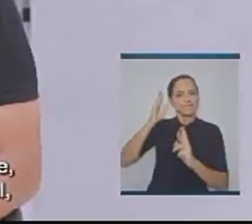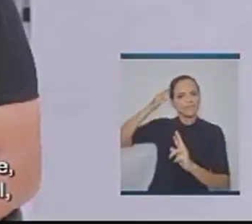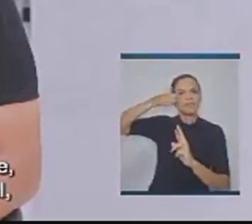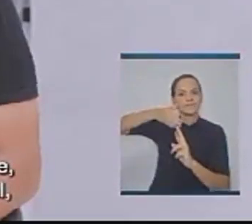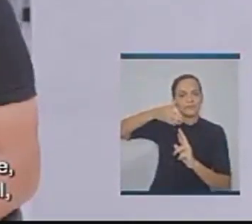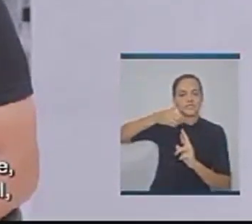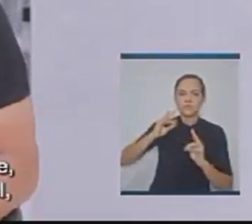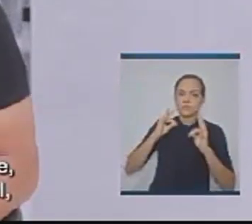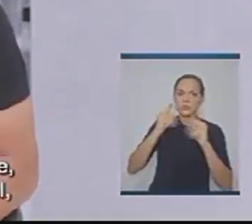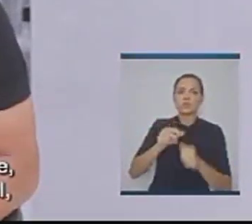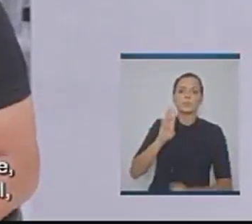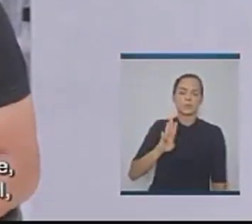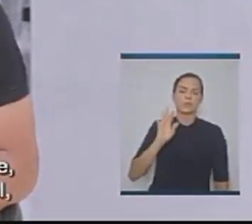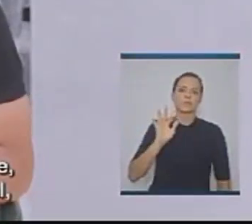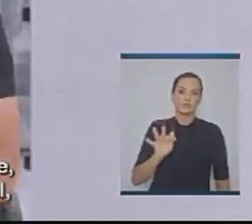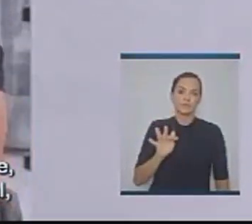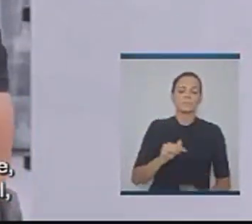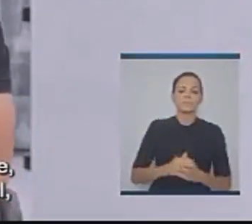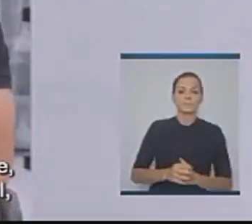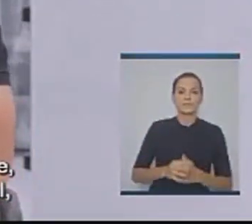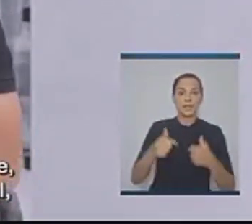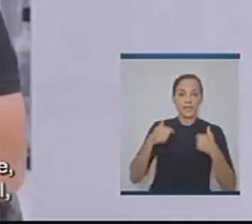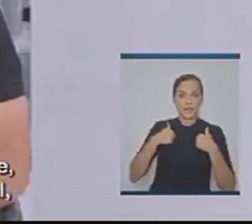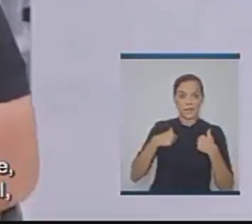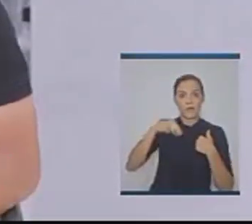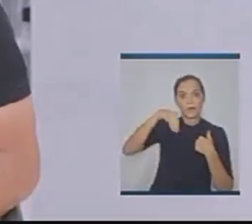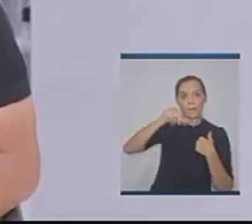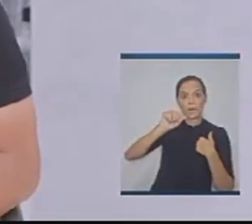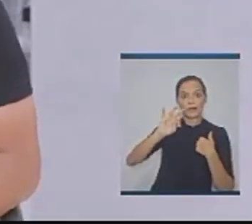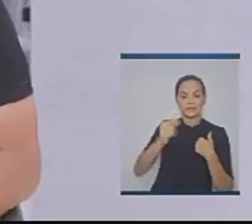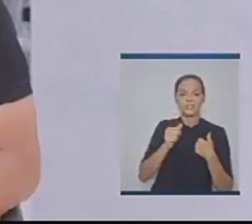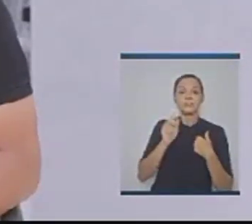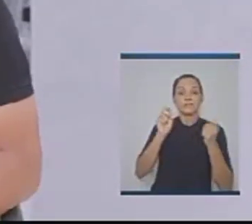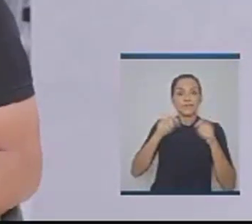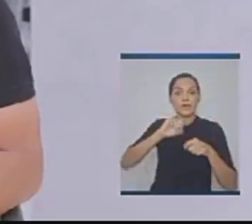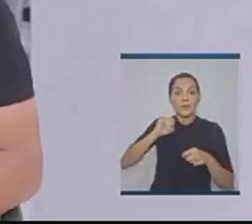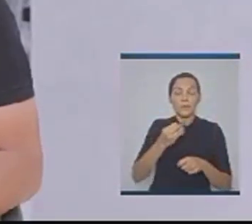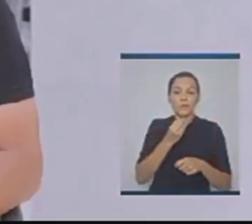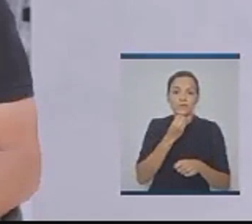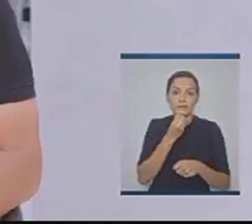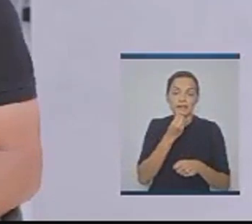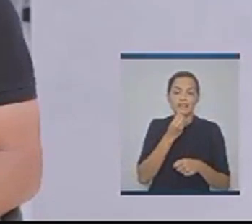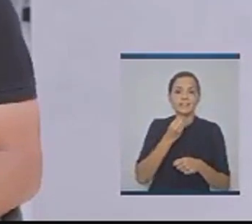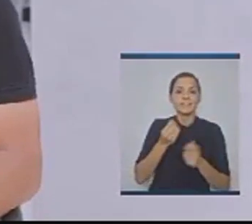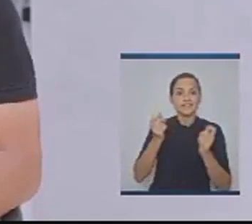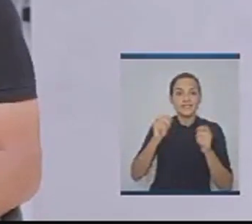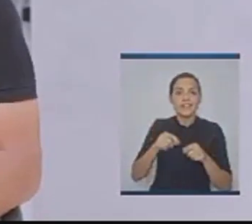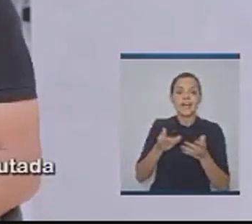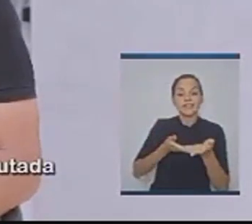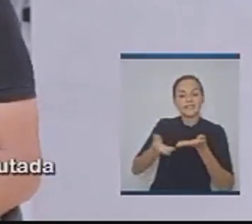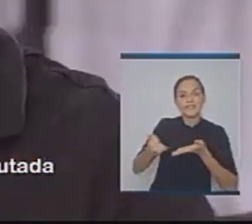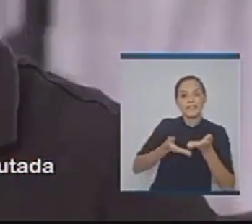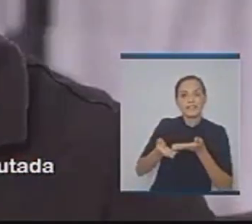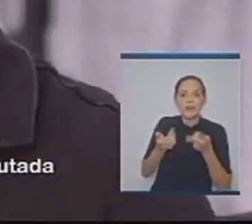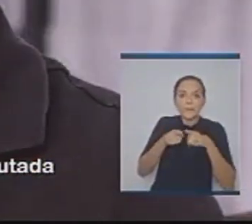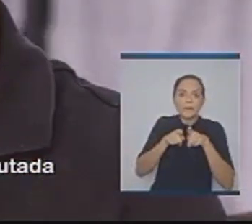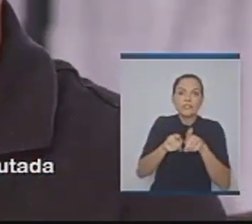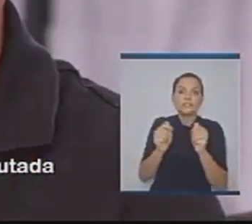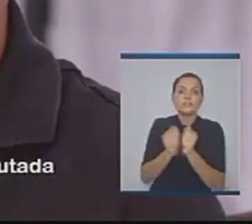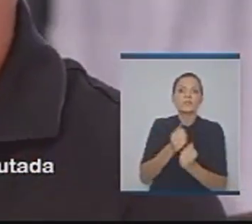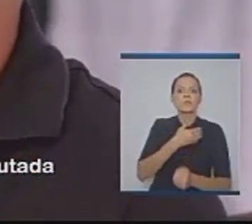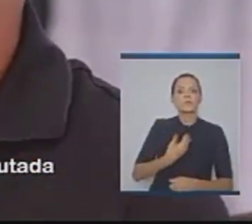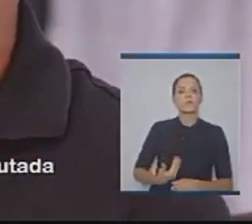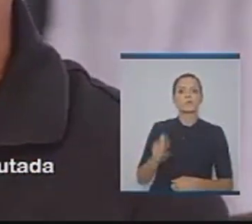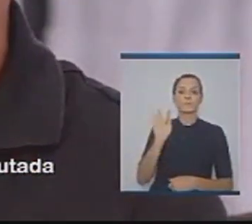vou ter a oportunidade, por ter relação com o governo federal, de inaugurar ao lado do presidente do país, ao lado do nosso Vaguinho,